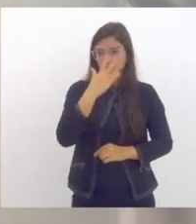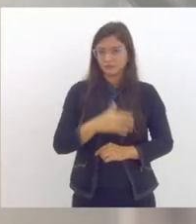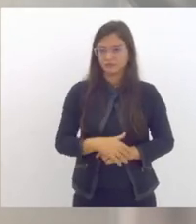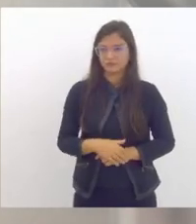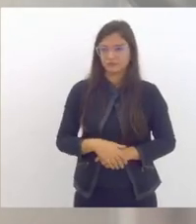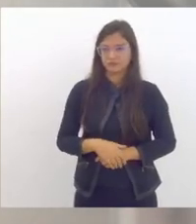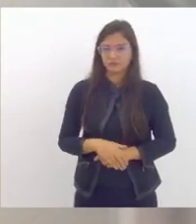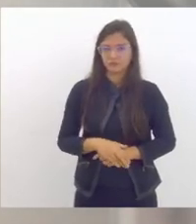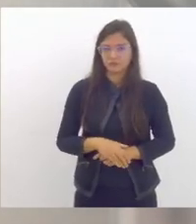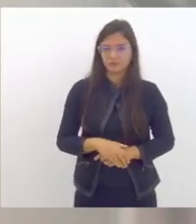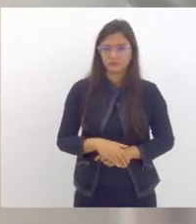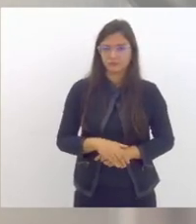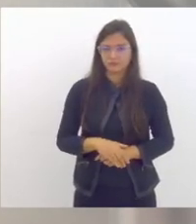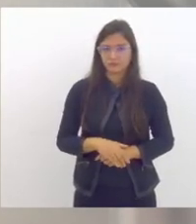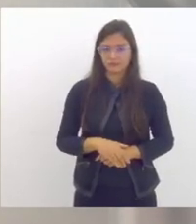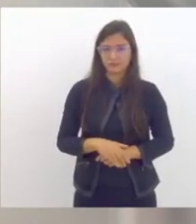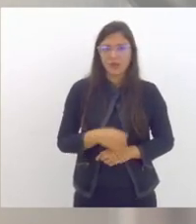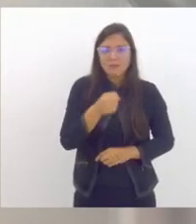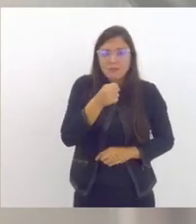Preciso abrir o microfone